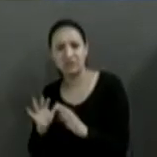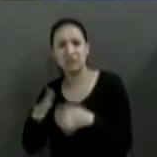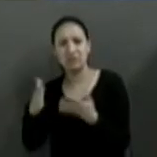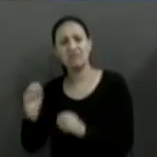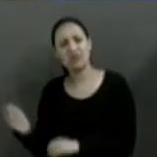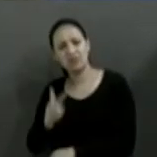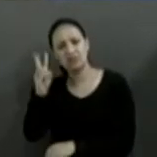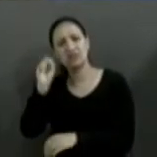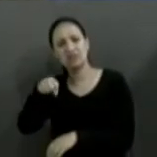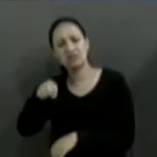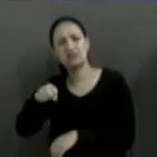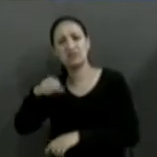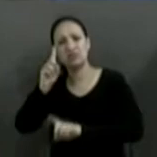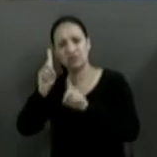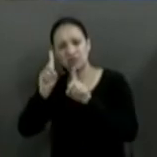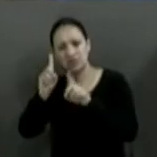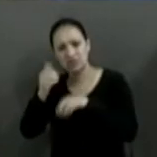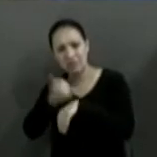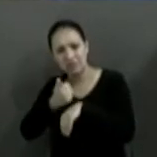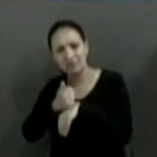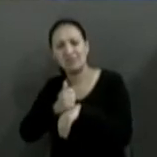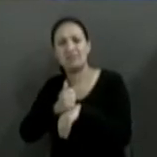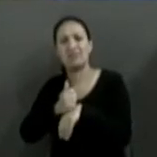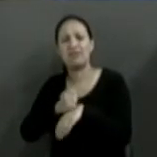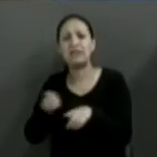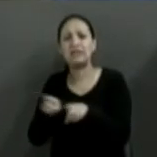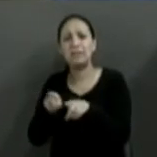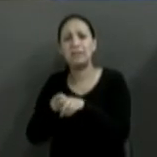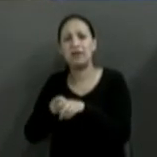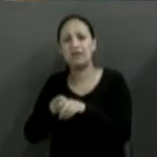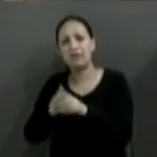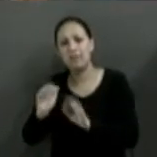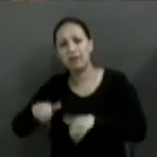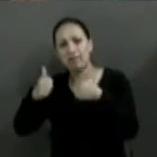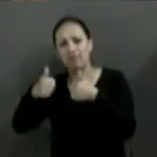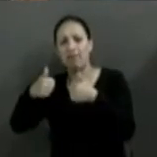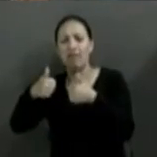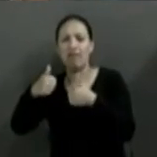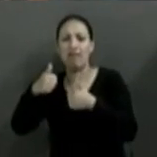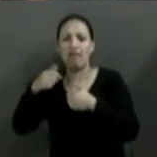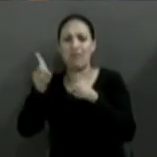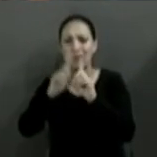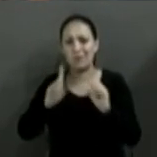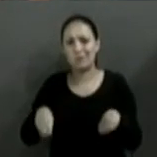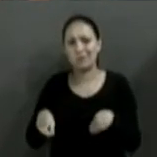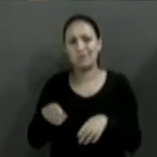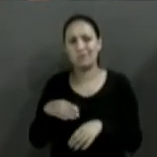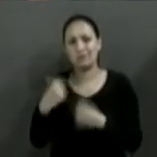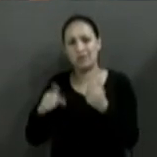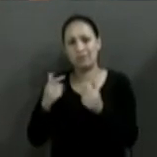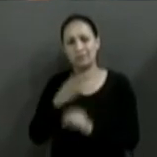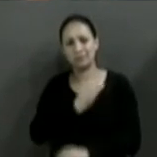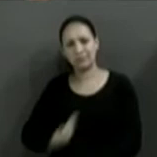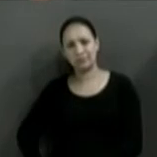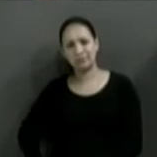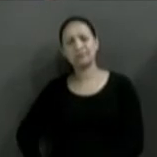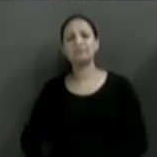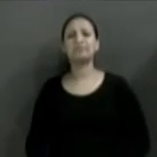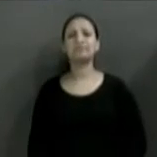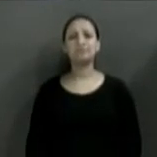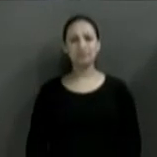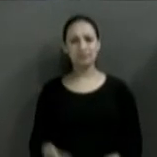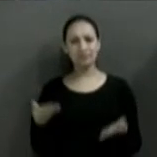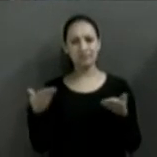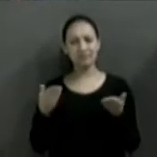carreira. E isso vai nos gerar economia e efetividade no serviço público. Obrigado, candidato. Segundo o candidato agora a fazer uma pergunta para o oponente,